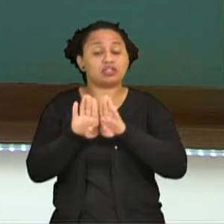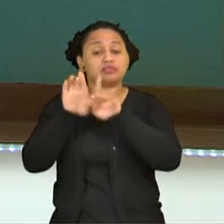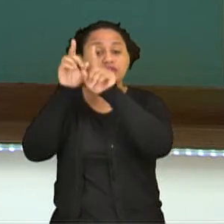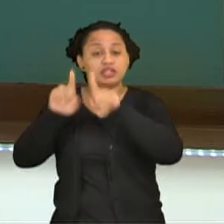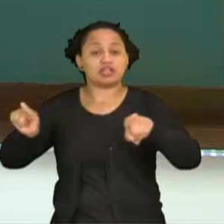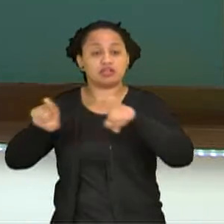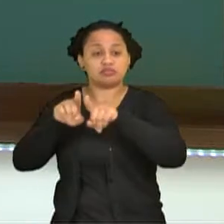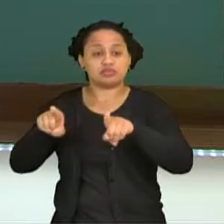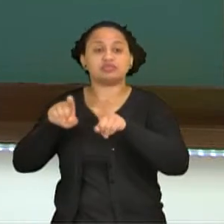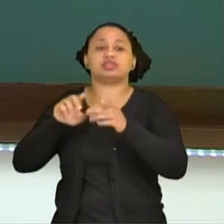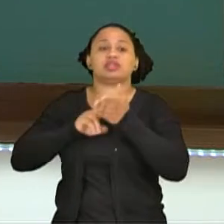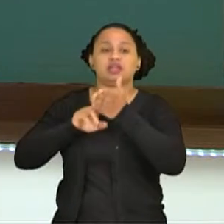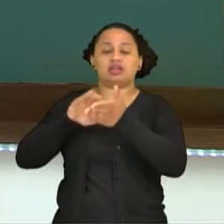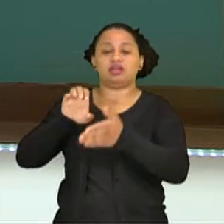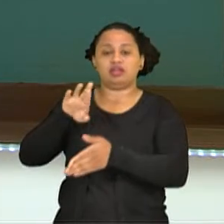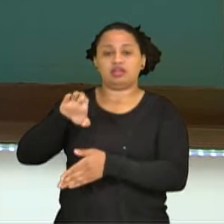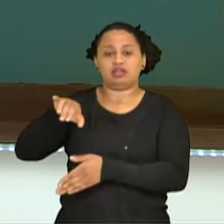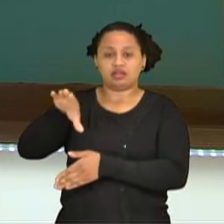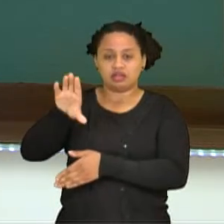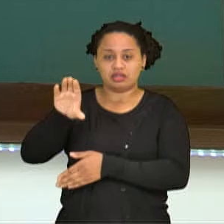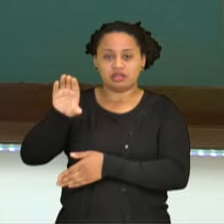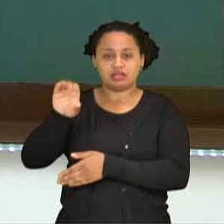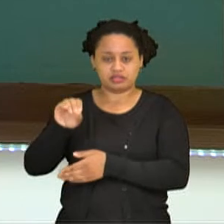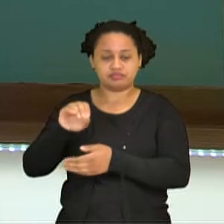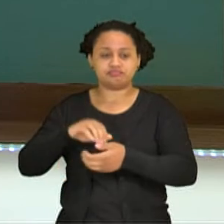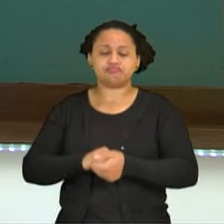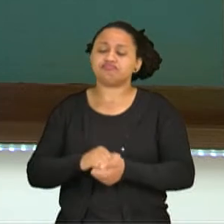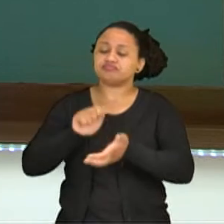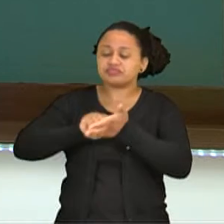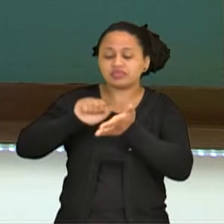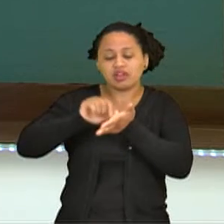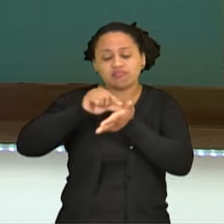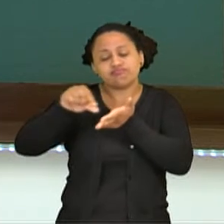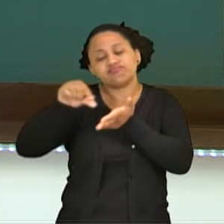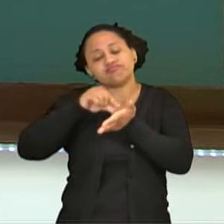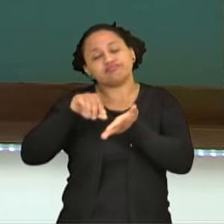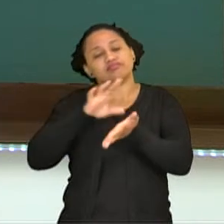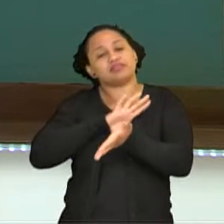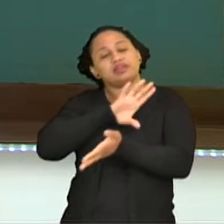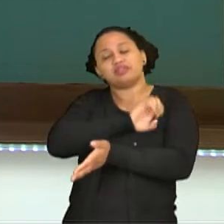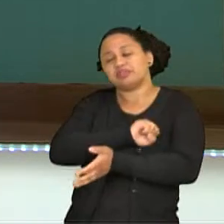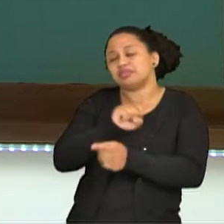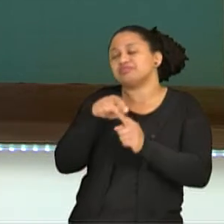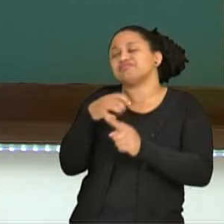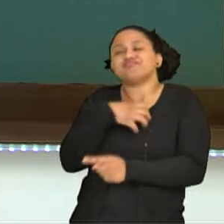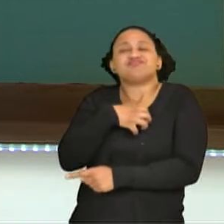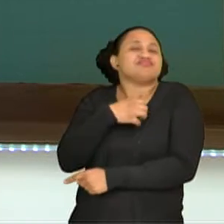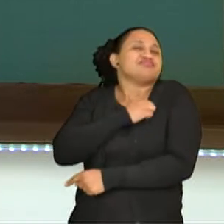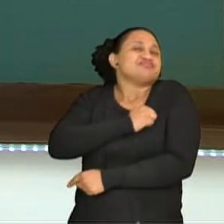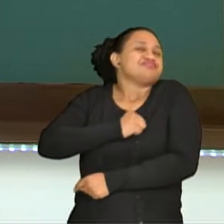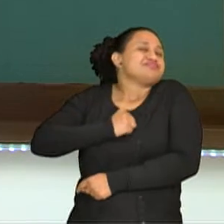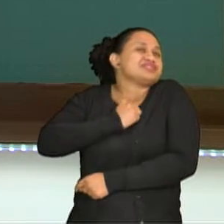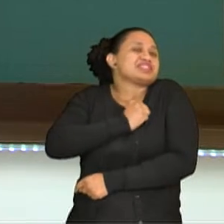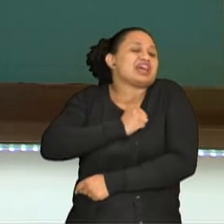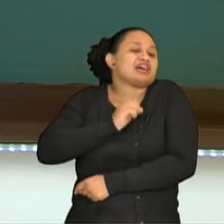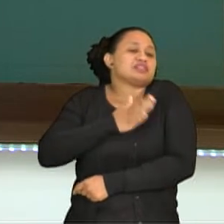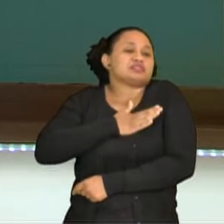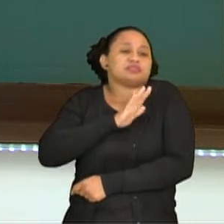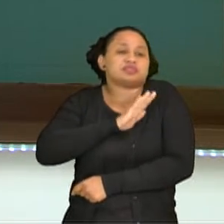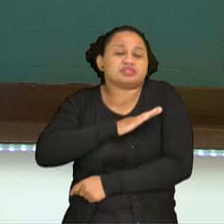Escrevo-te essas mal traçadas linhas, meu amor, porque veio a saudade visitar meu coração.